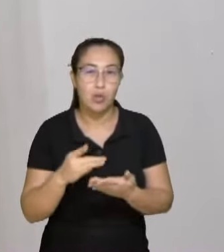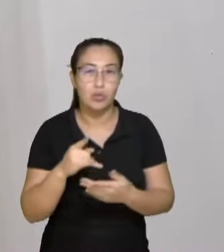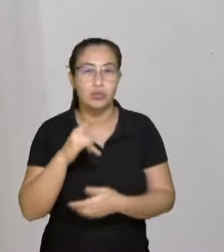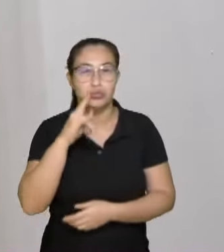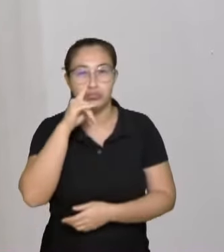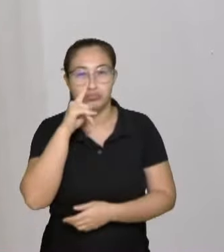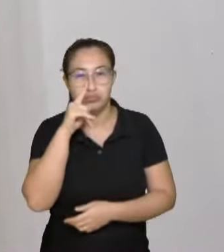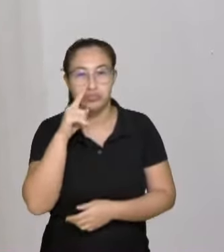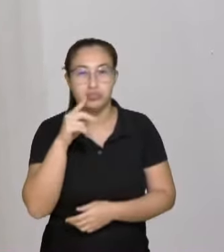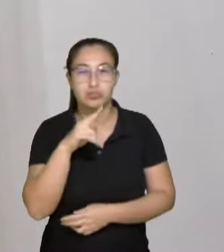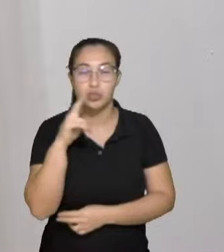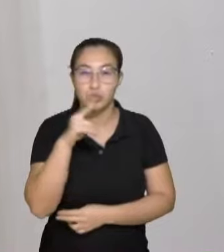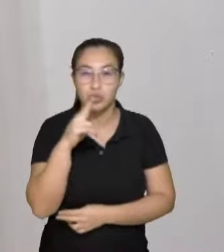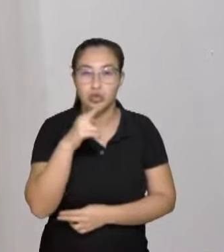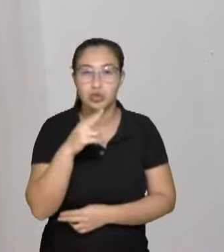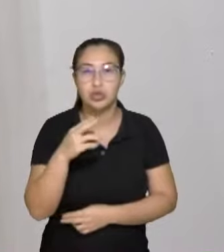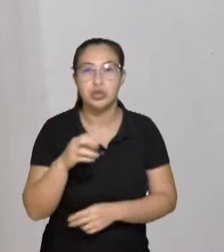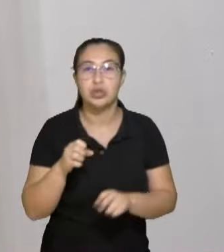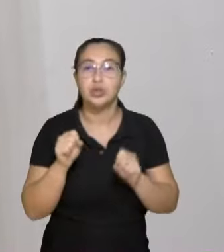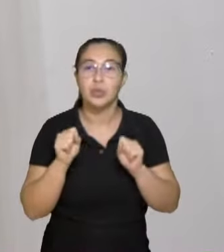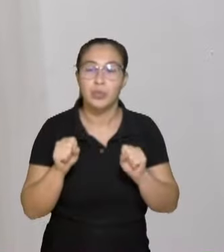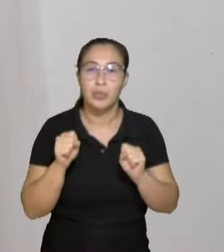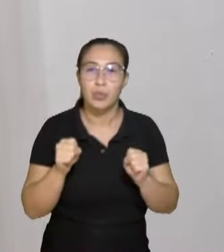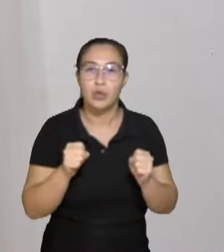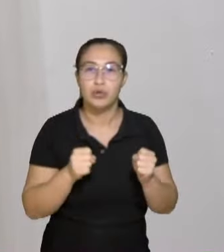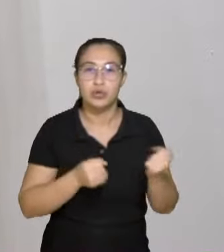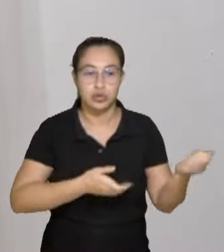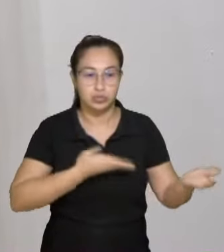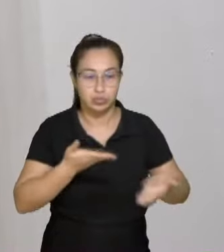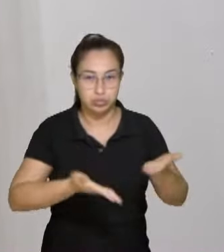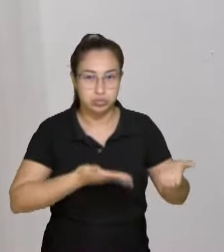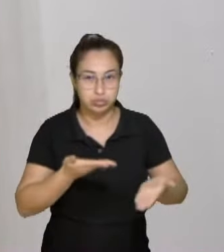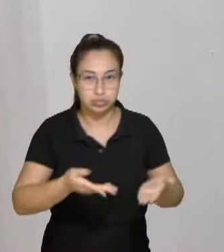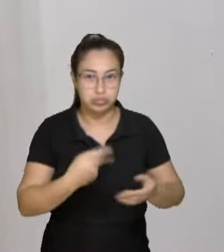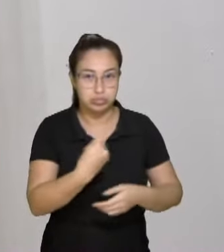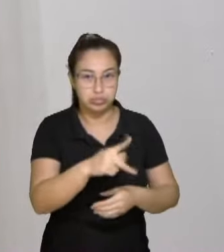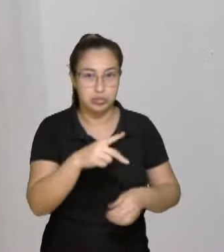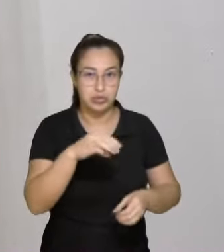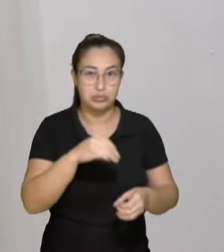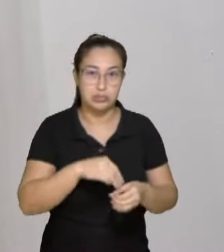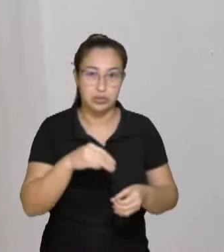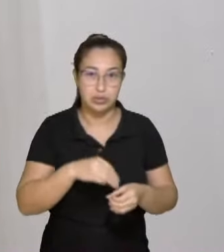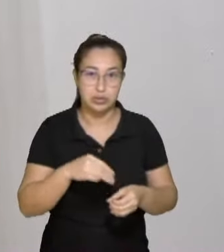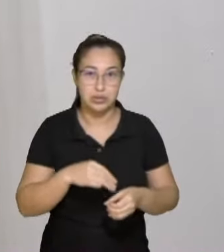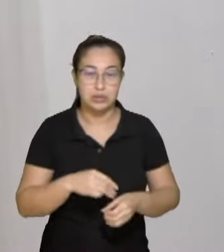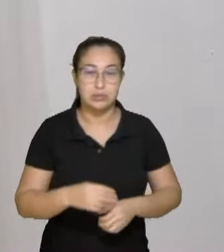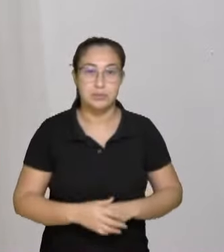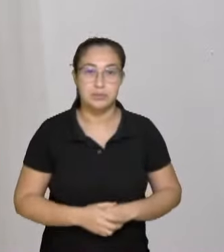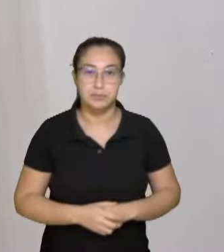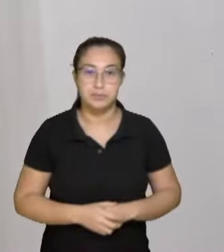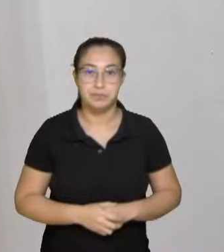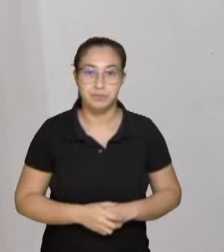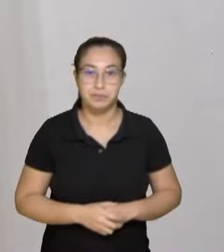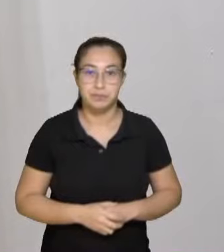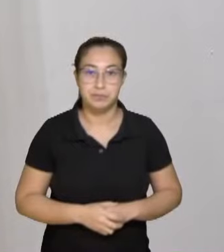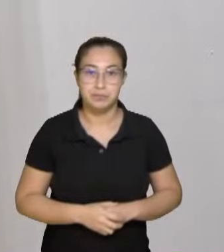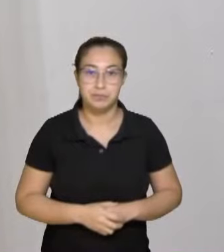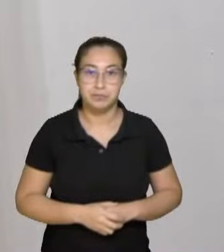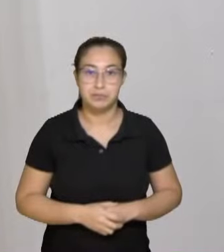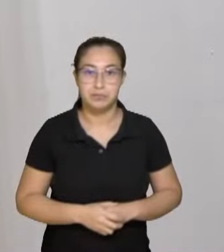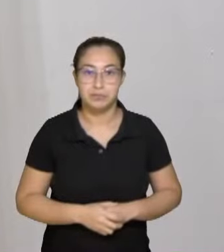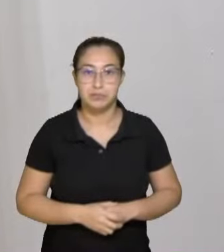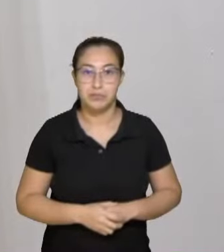essa demanda nos seus respectivos municípios, e também, daqui a pouco, o acolhimento desses hospitais em alguma